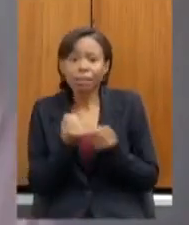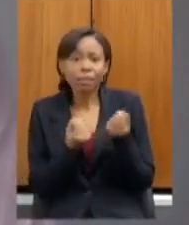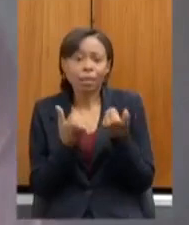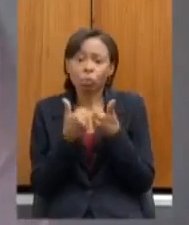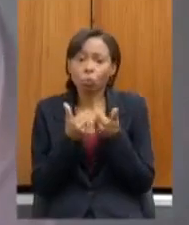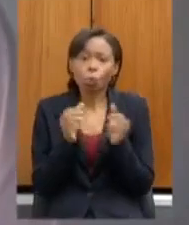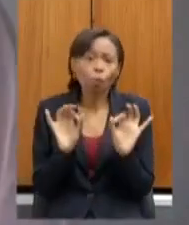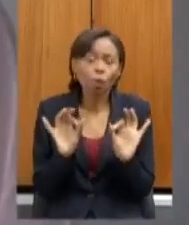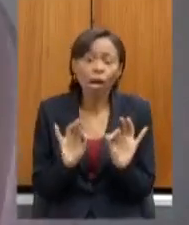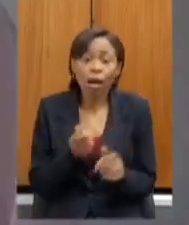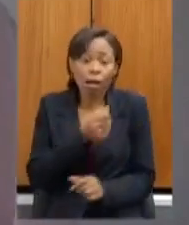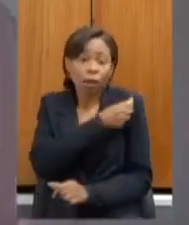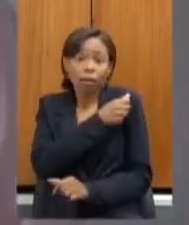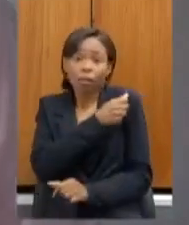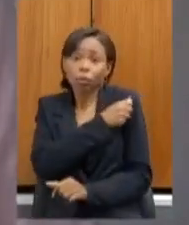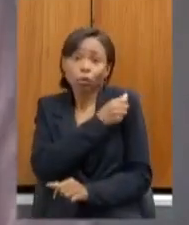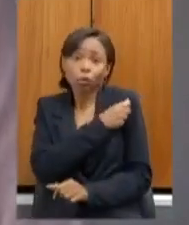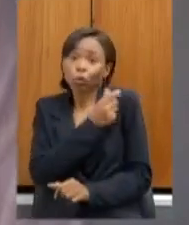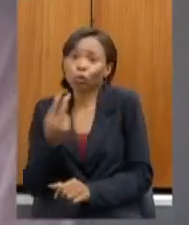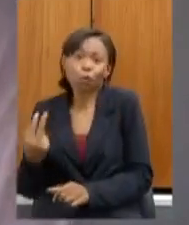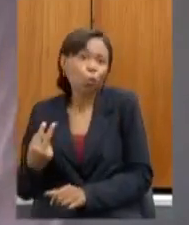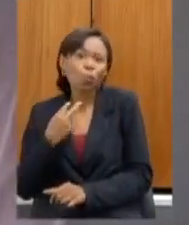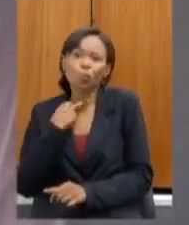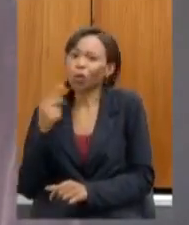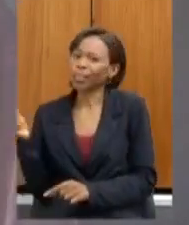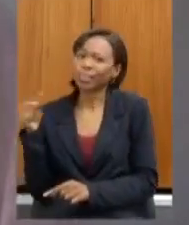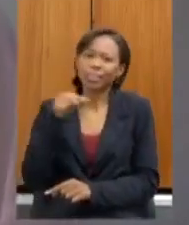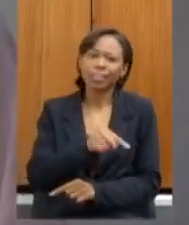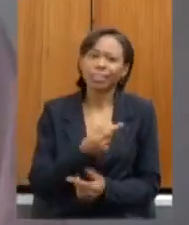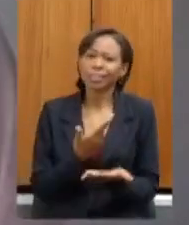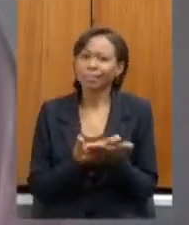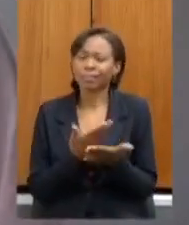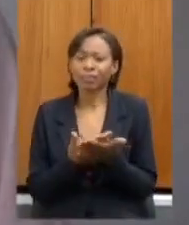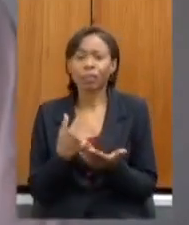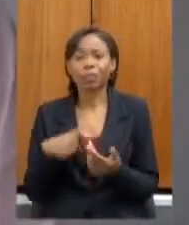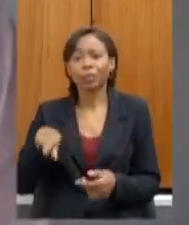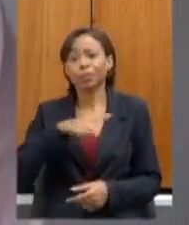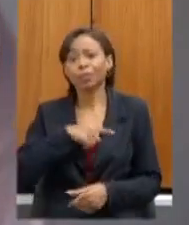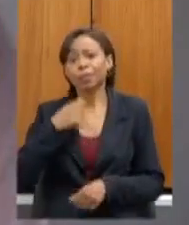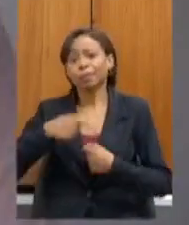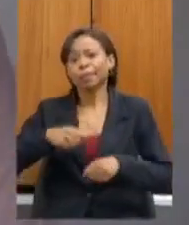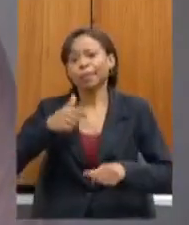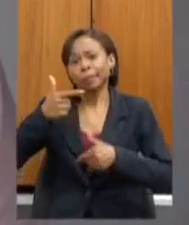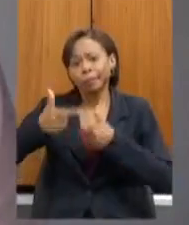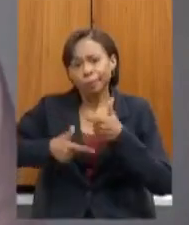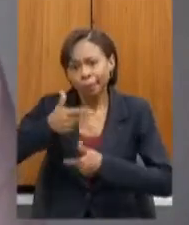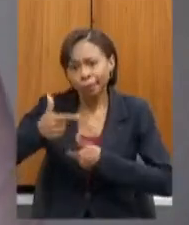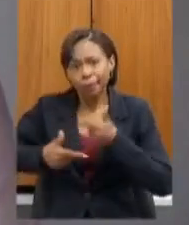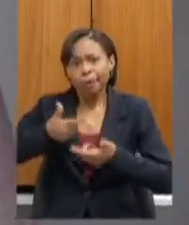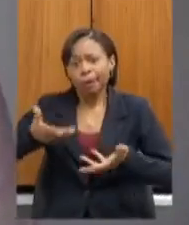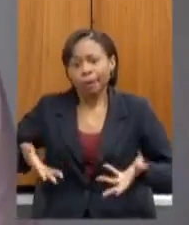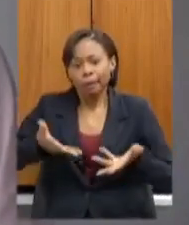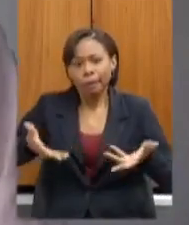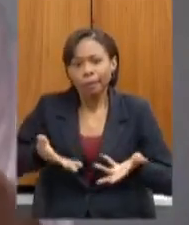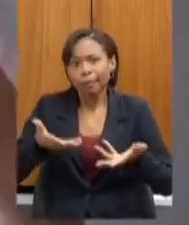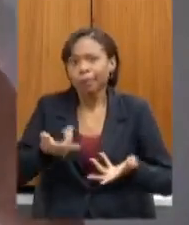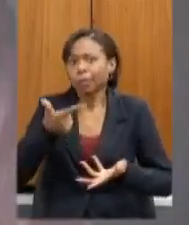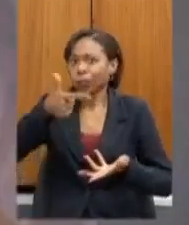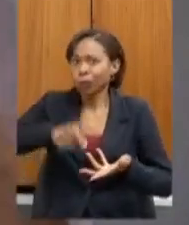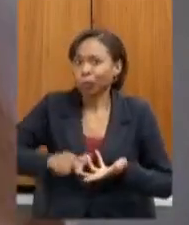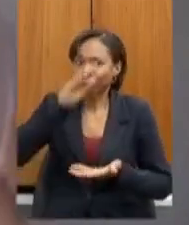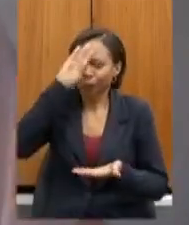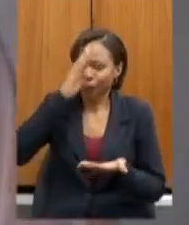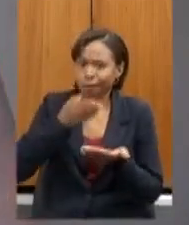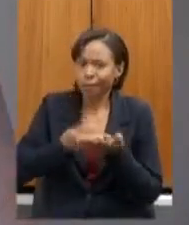um trabalho de conquista da confiança do retorno à confiança nos municípios que tinham a